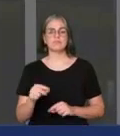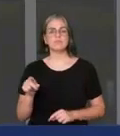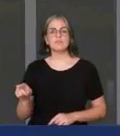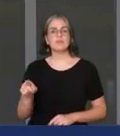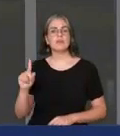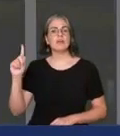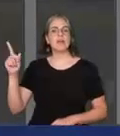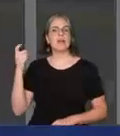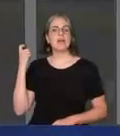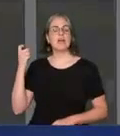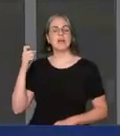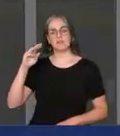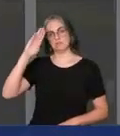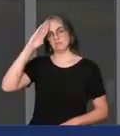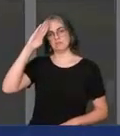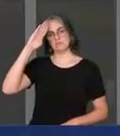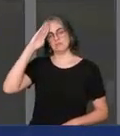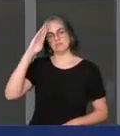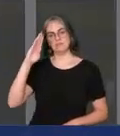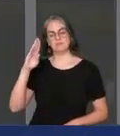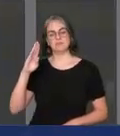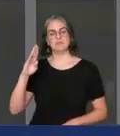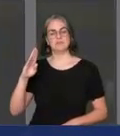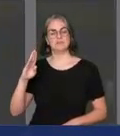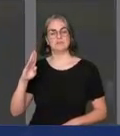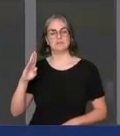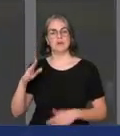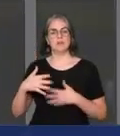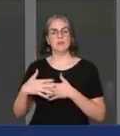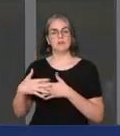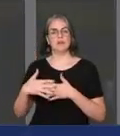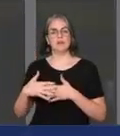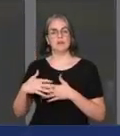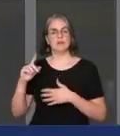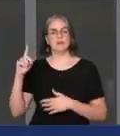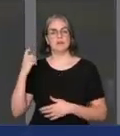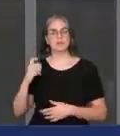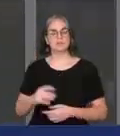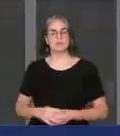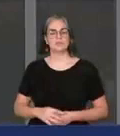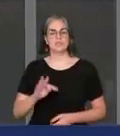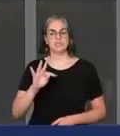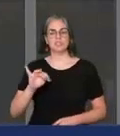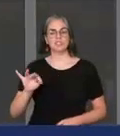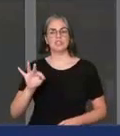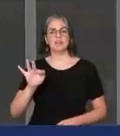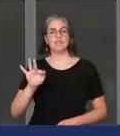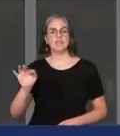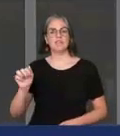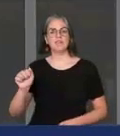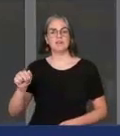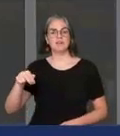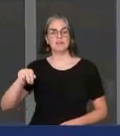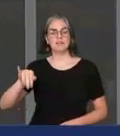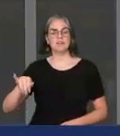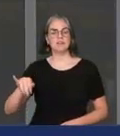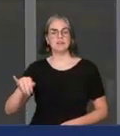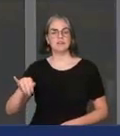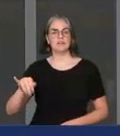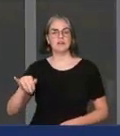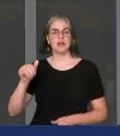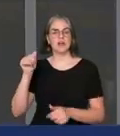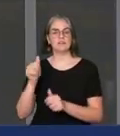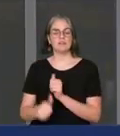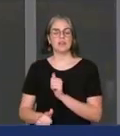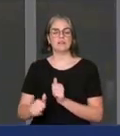-combatente do exército americano. Tiffany, a atleta trans que se destaca na Superliga